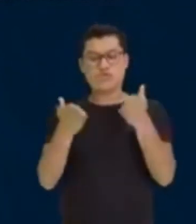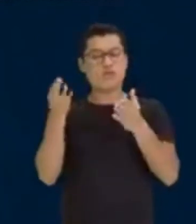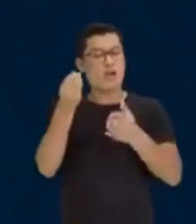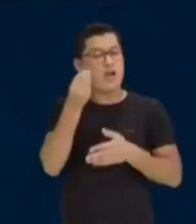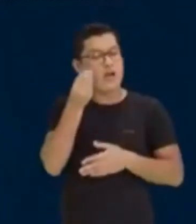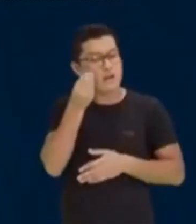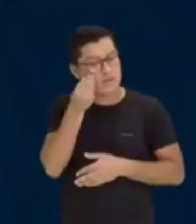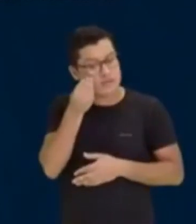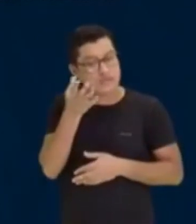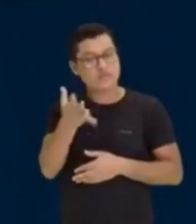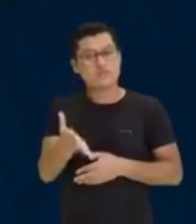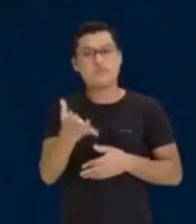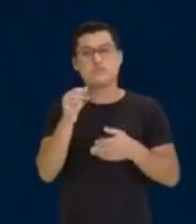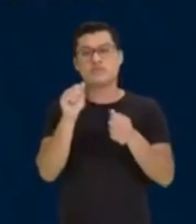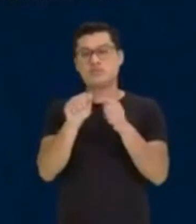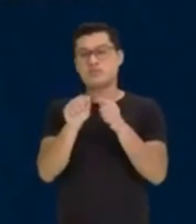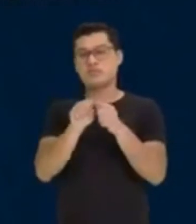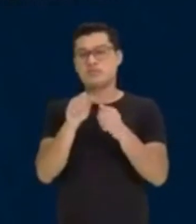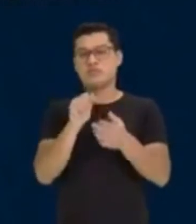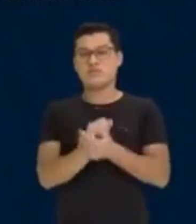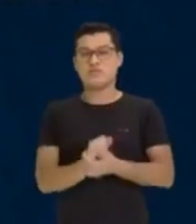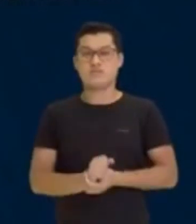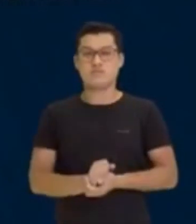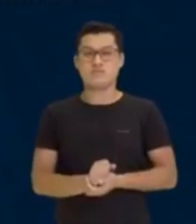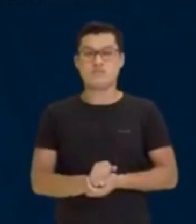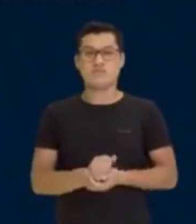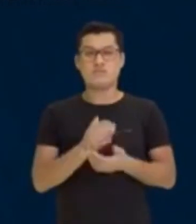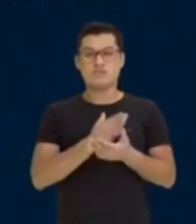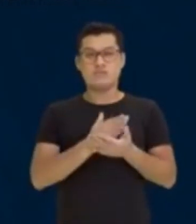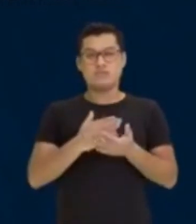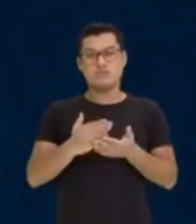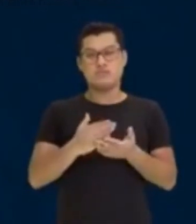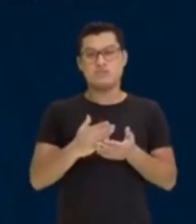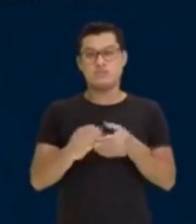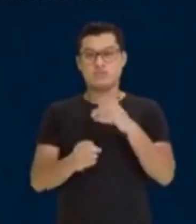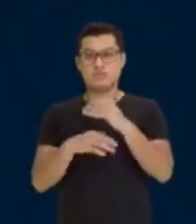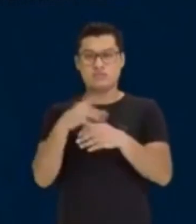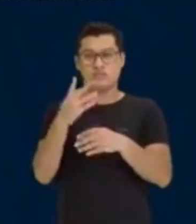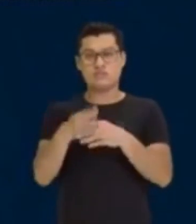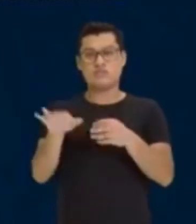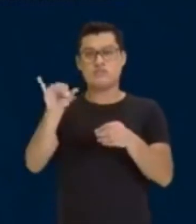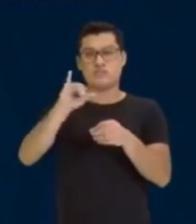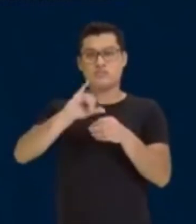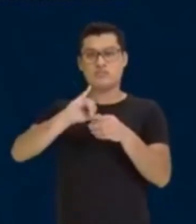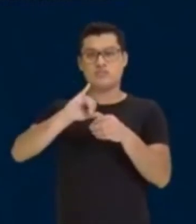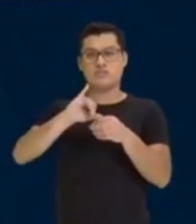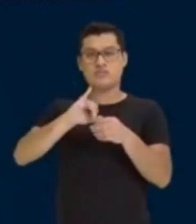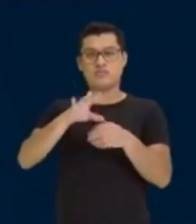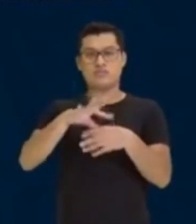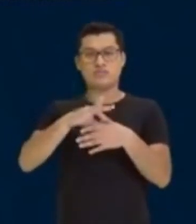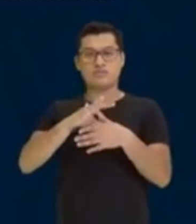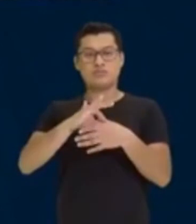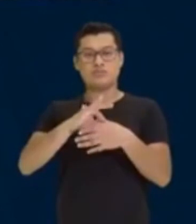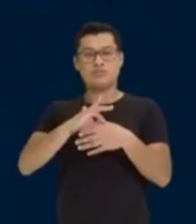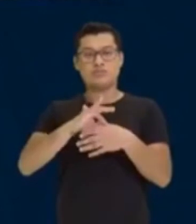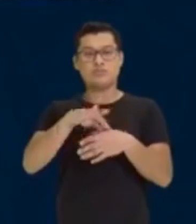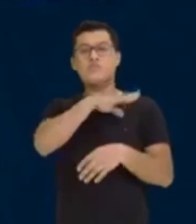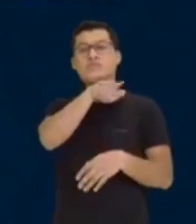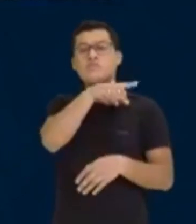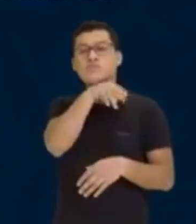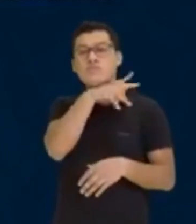nessa aula aqui. Vamos lá fazer. Há um novo impulso para produzir combustível a partir da gordura animal. Em abril,